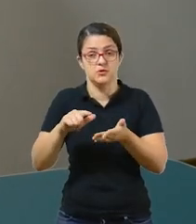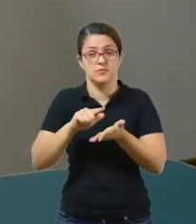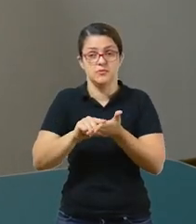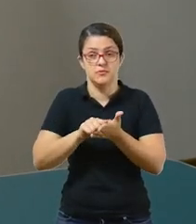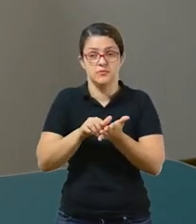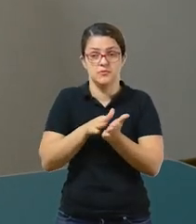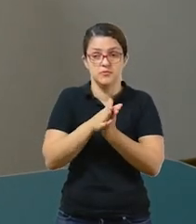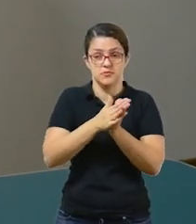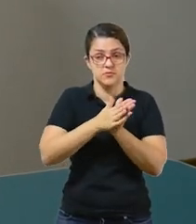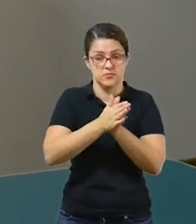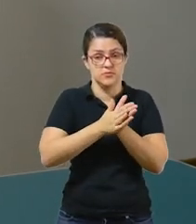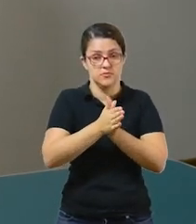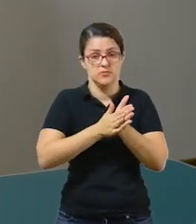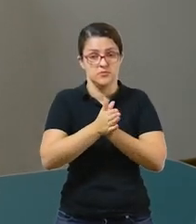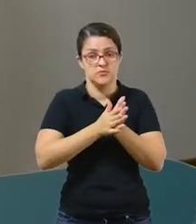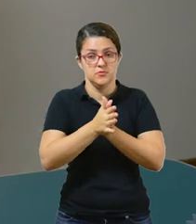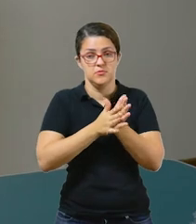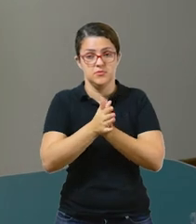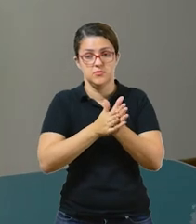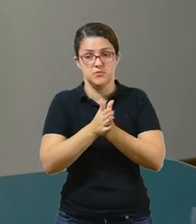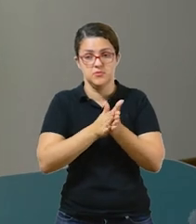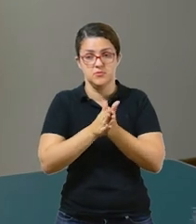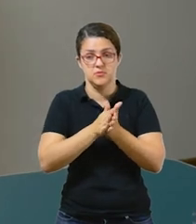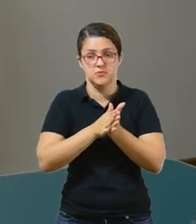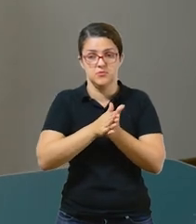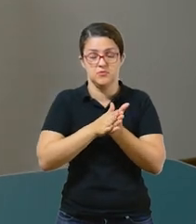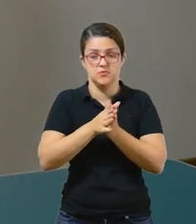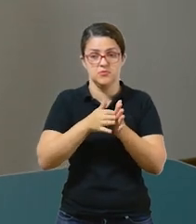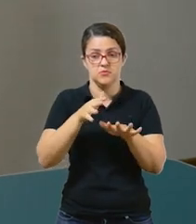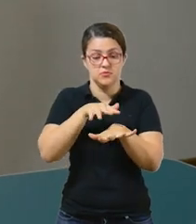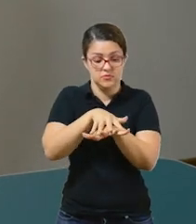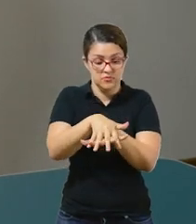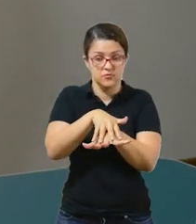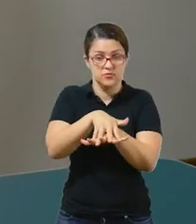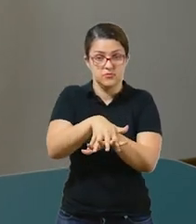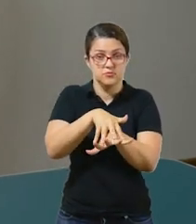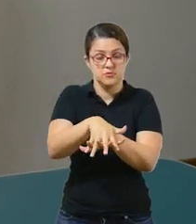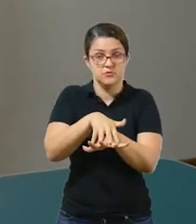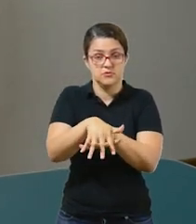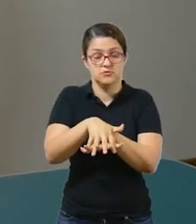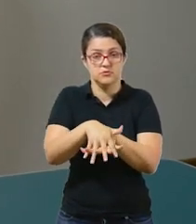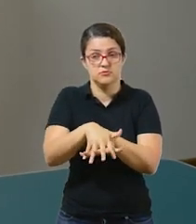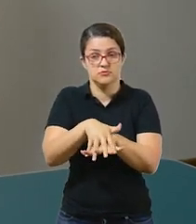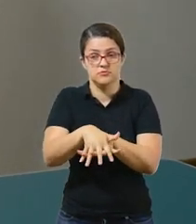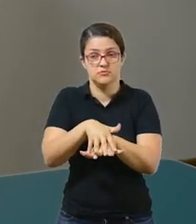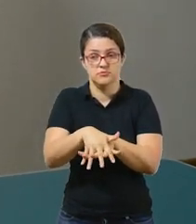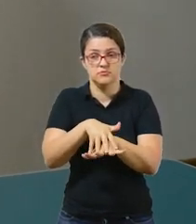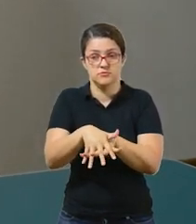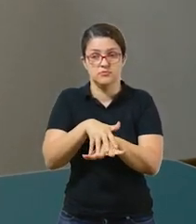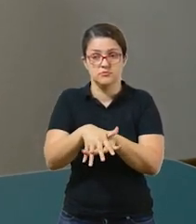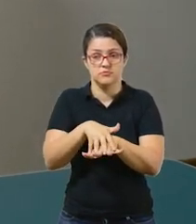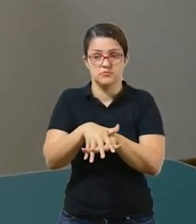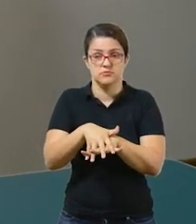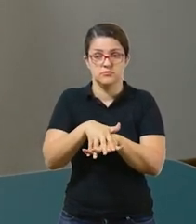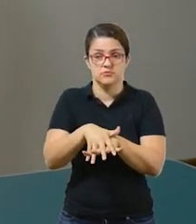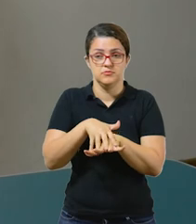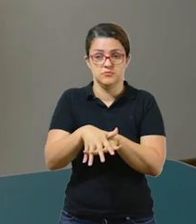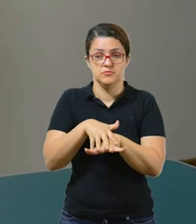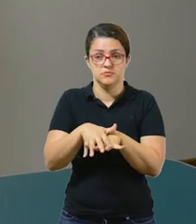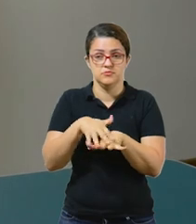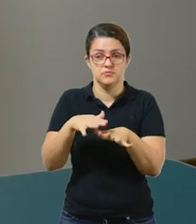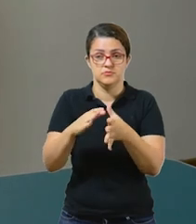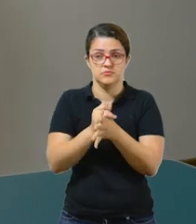Esfregue começando pelas palmas da mão, ok? Depois, esfregue entre os dedos. Na sequência,